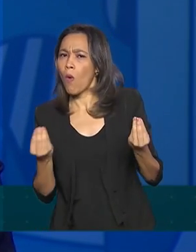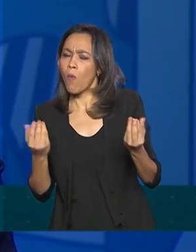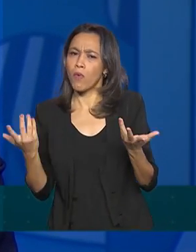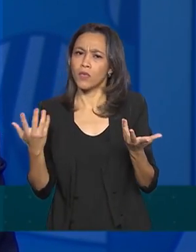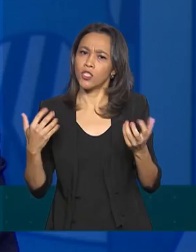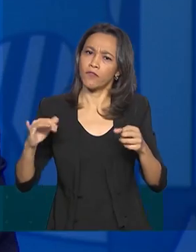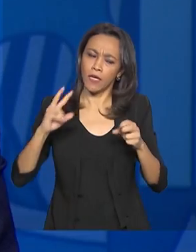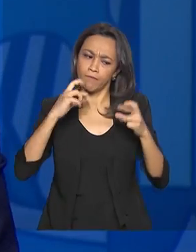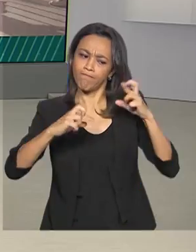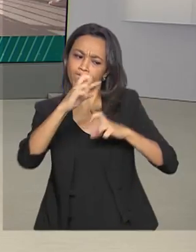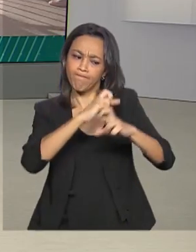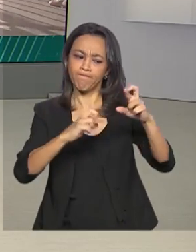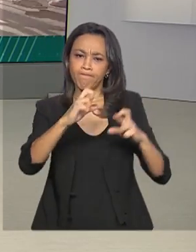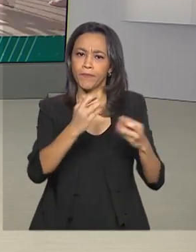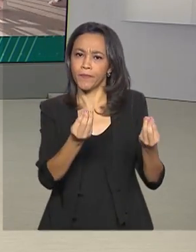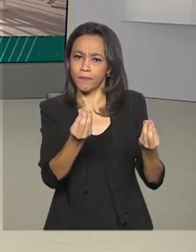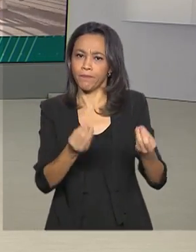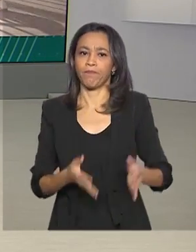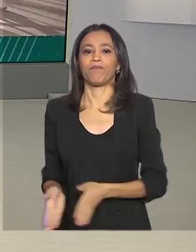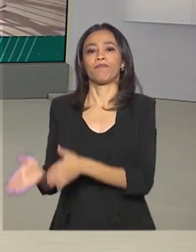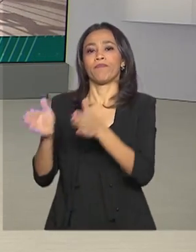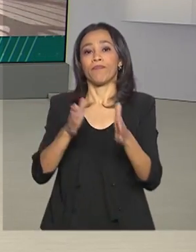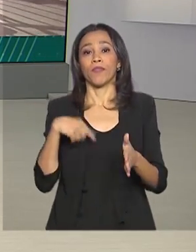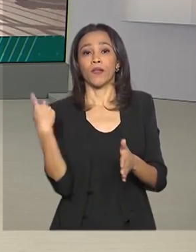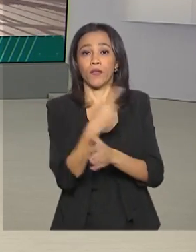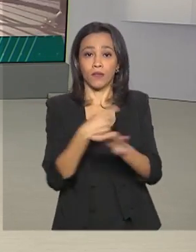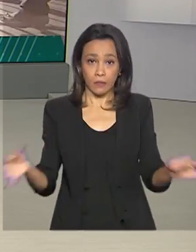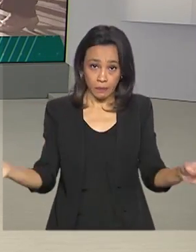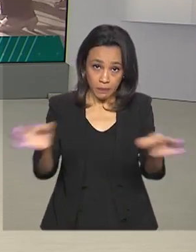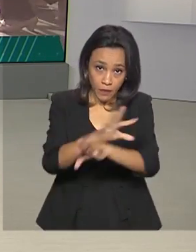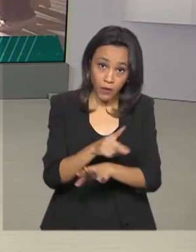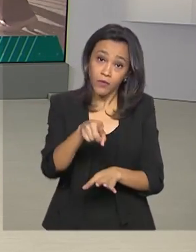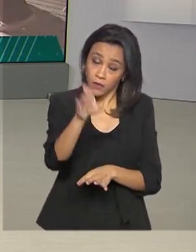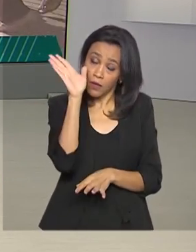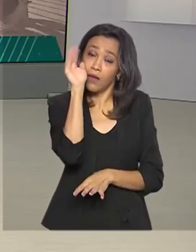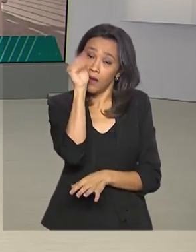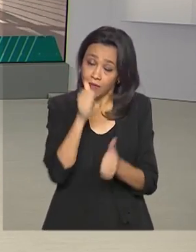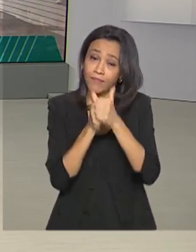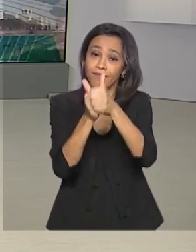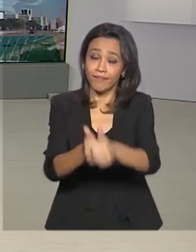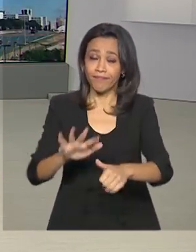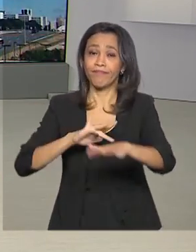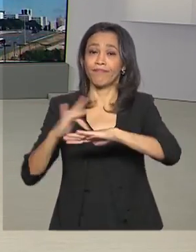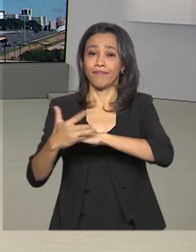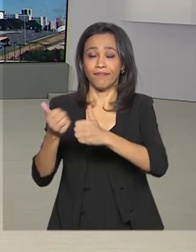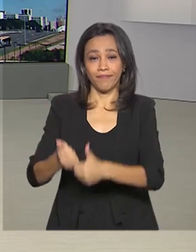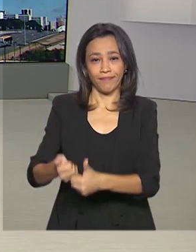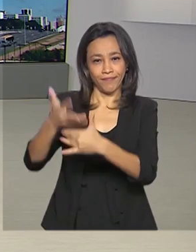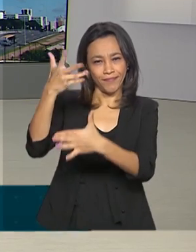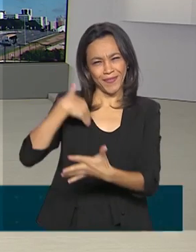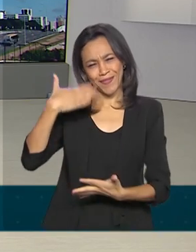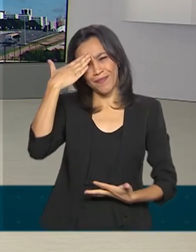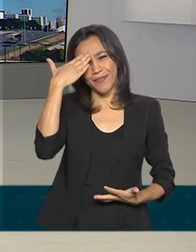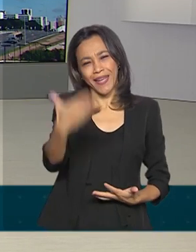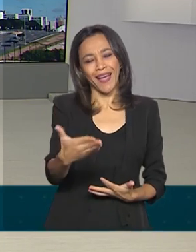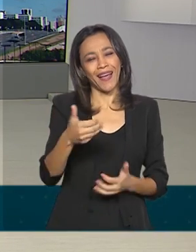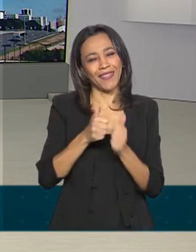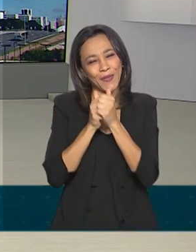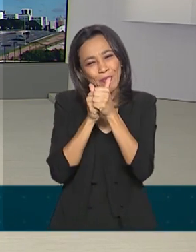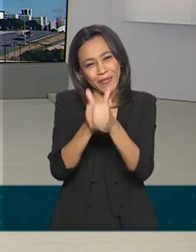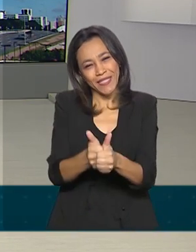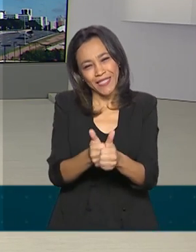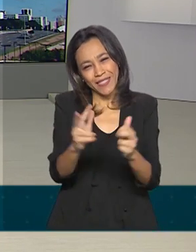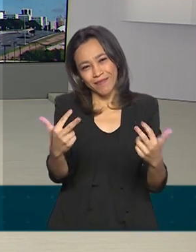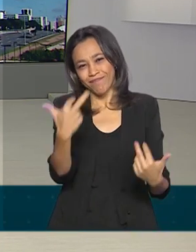esse monitoramento. O Brasil em Dia fica por aqui. Nos acompanhe também pelas redes sociais. Obrigada pela sua companhia, pela sua